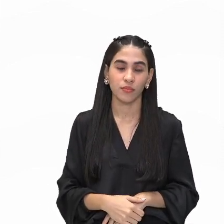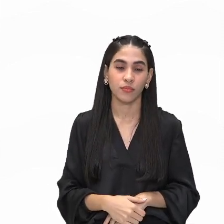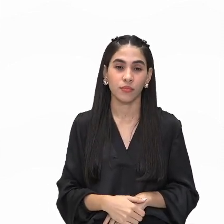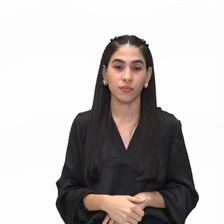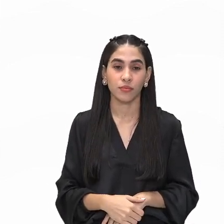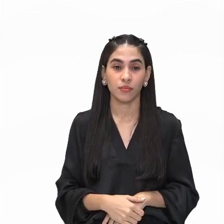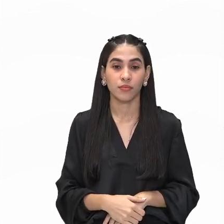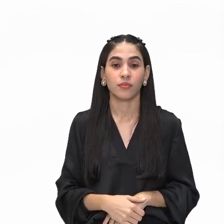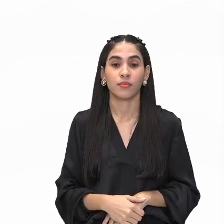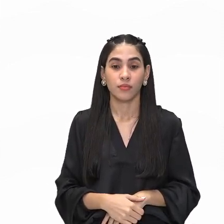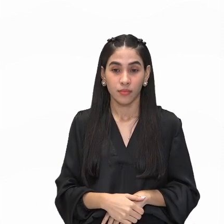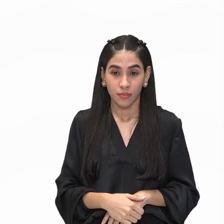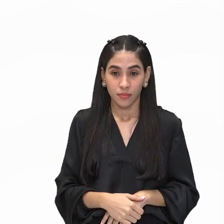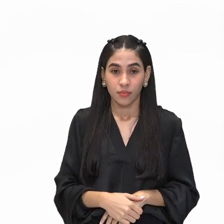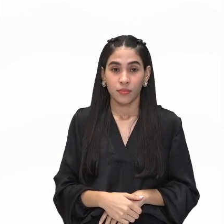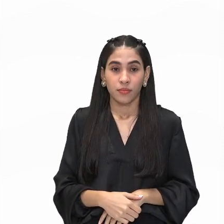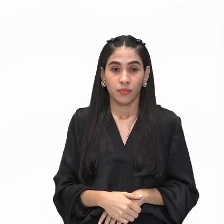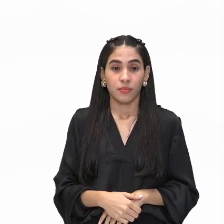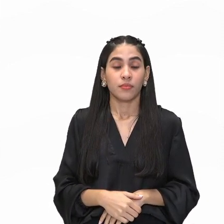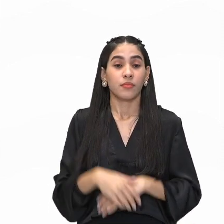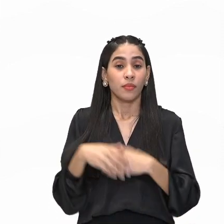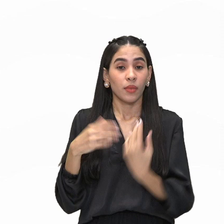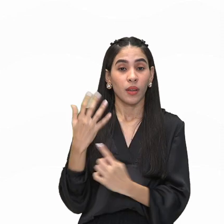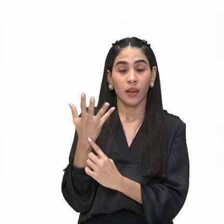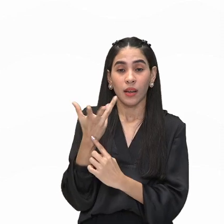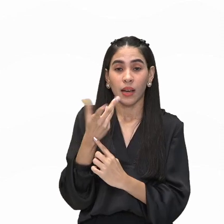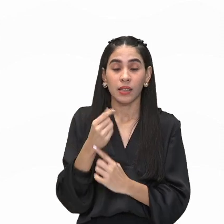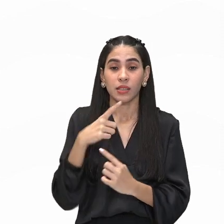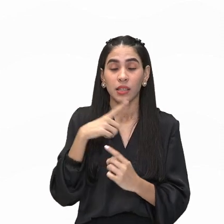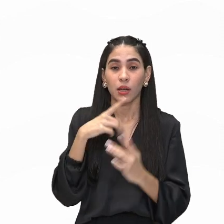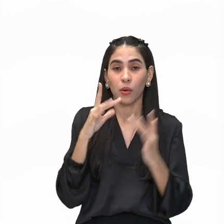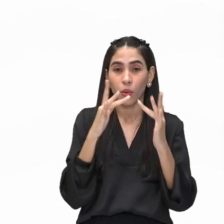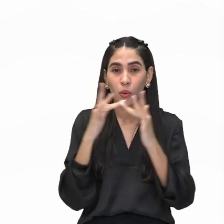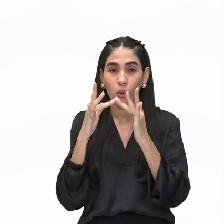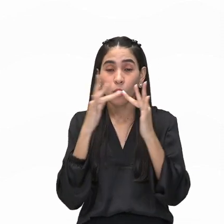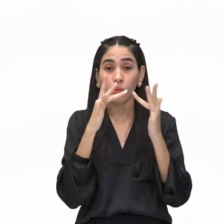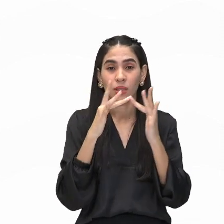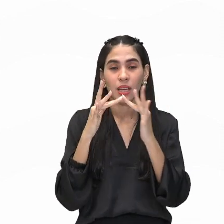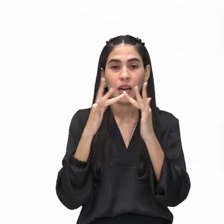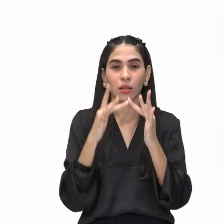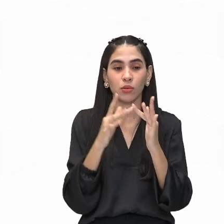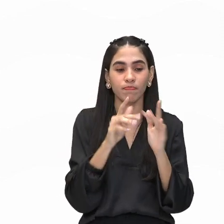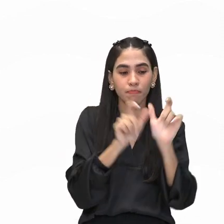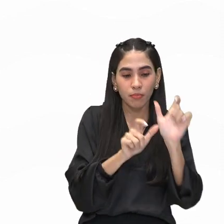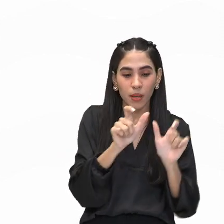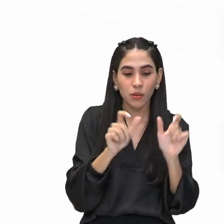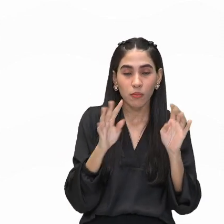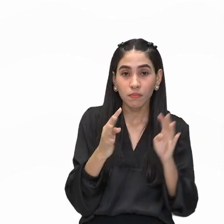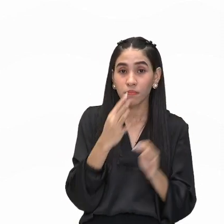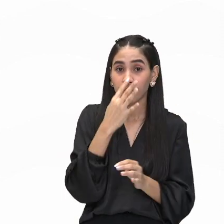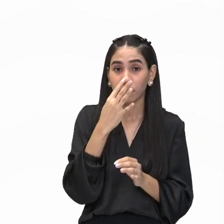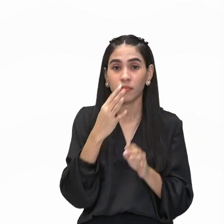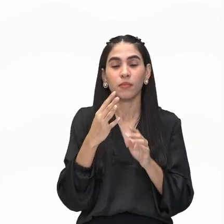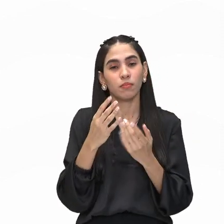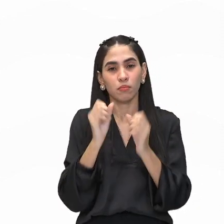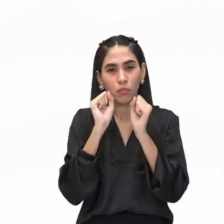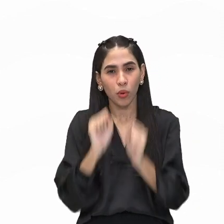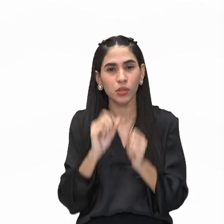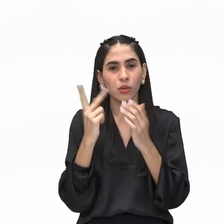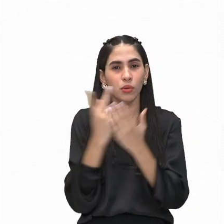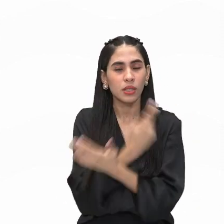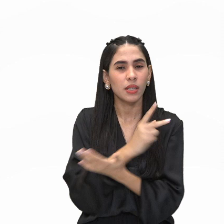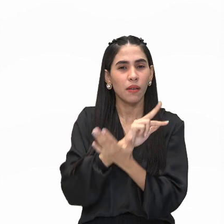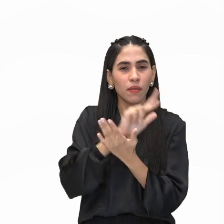Quando a arte entra em contato com o público, pode também gerar interpretações muito